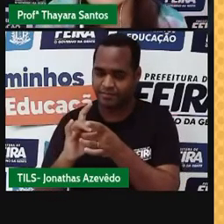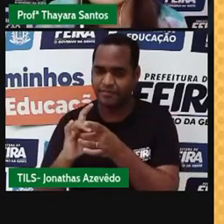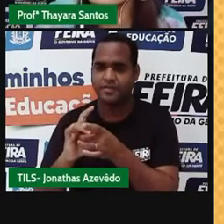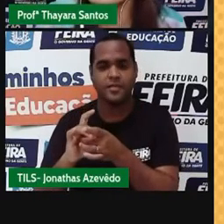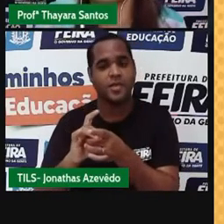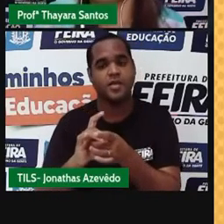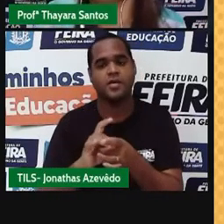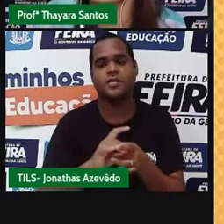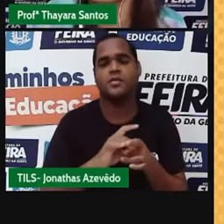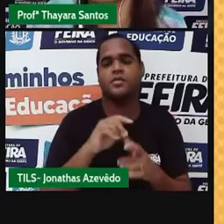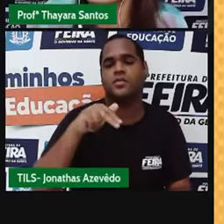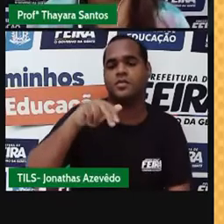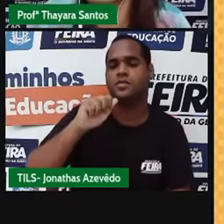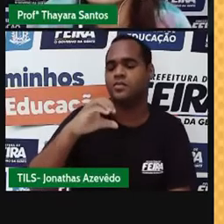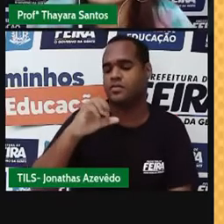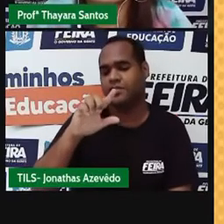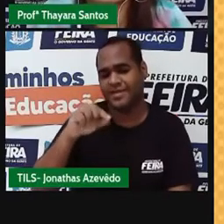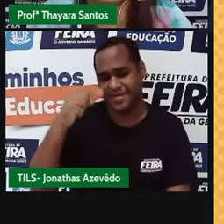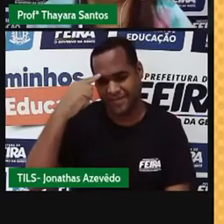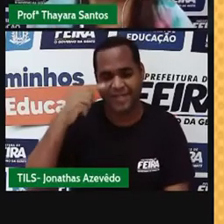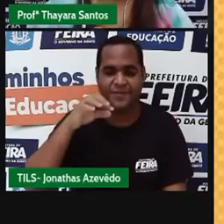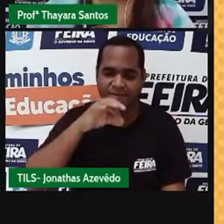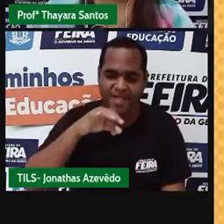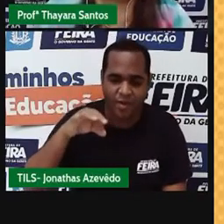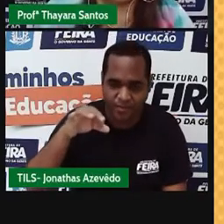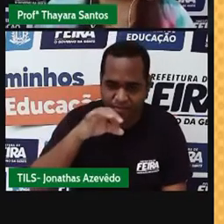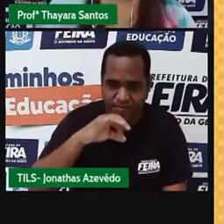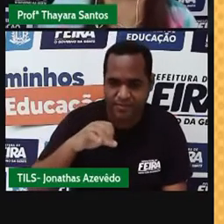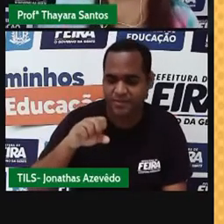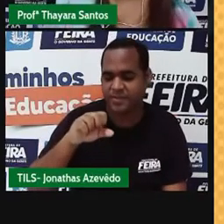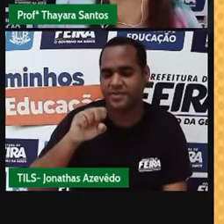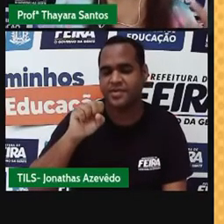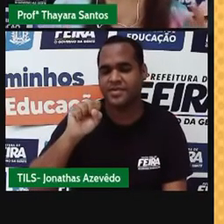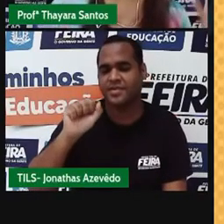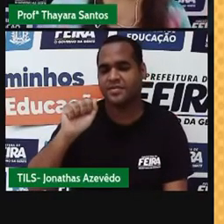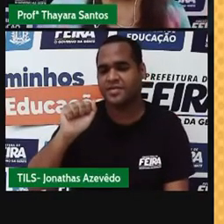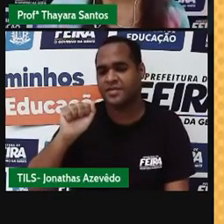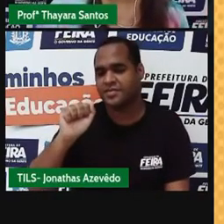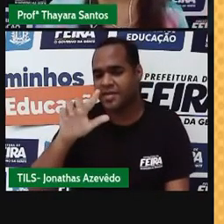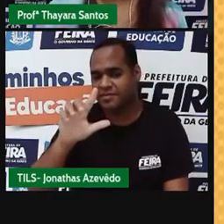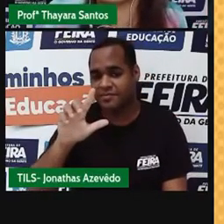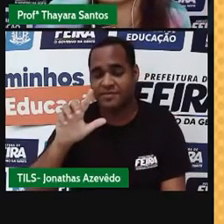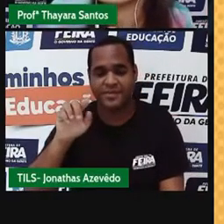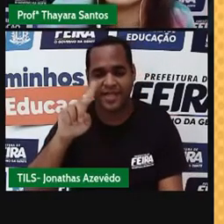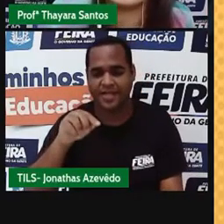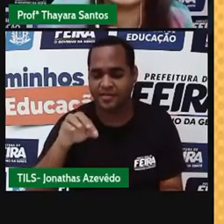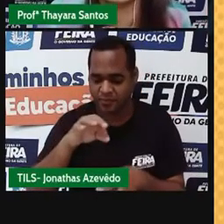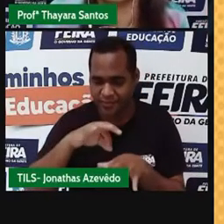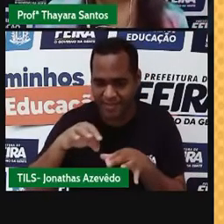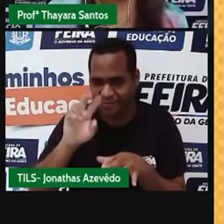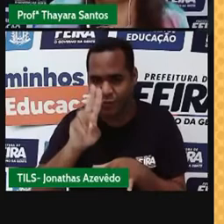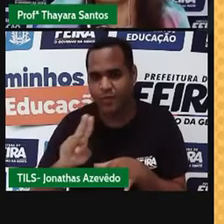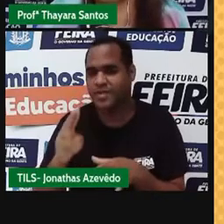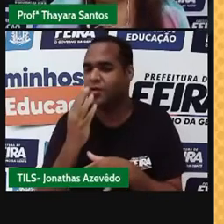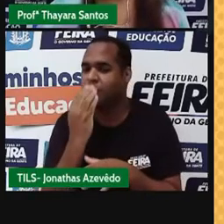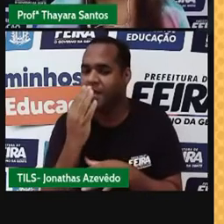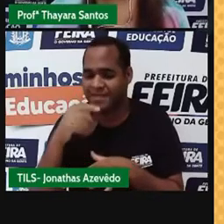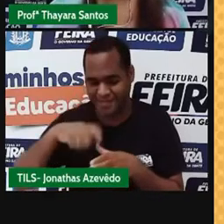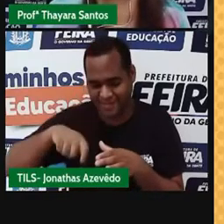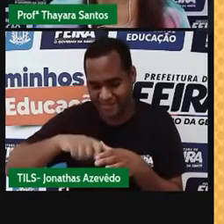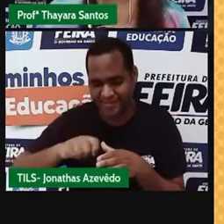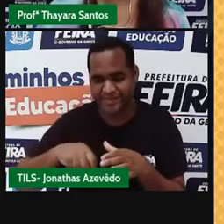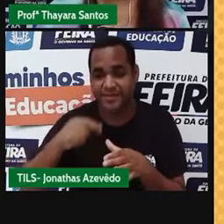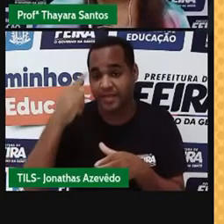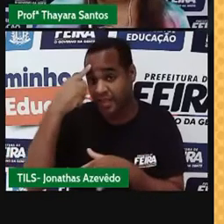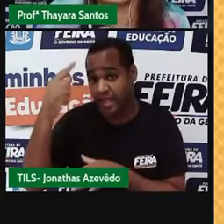E por fim, a gente tem o NaCl, que é o cloreto de sódio, que é simplesmente o sal de cozinha que a gente usa todos os dias.